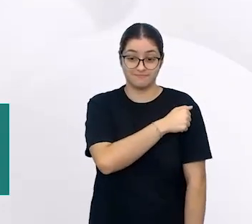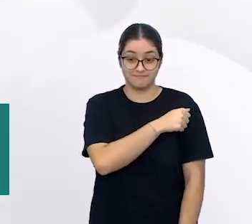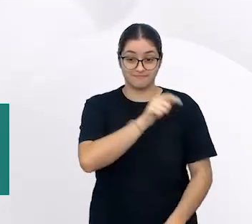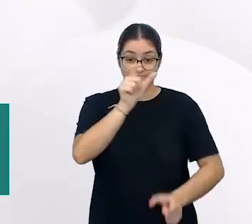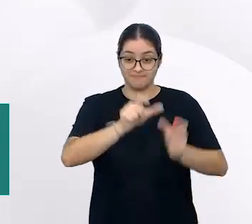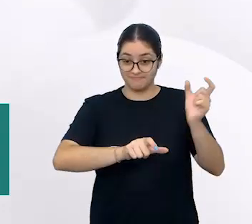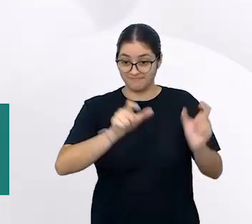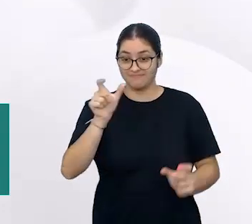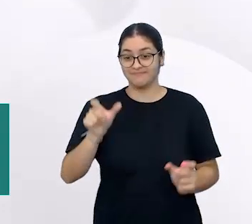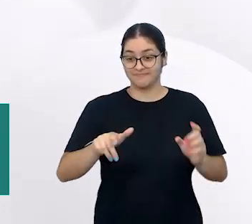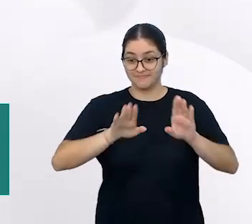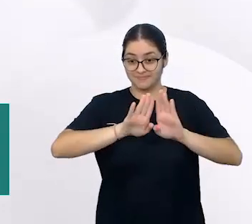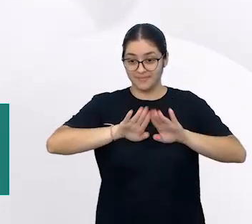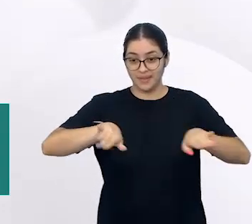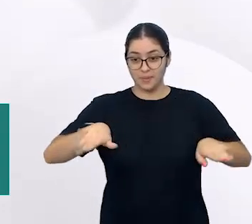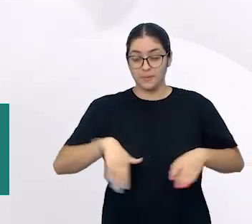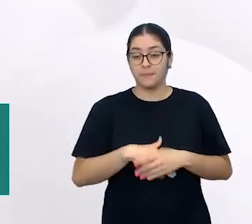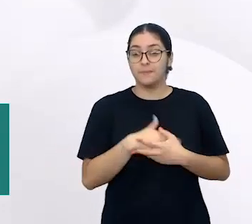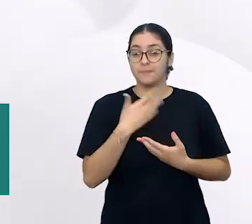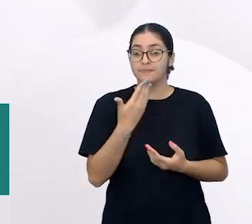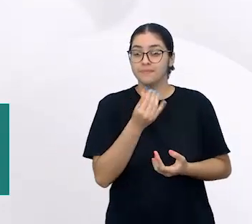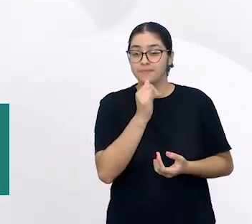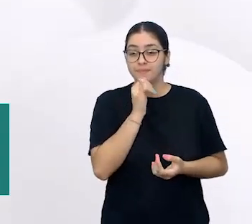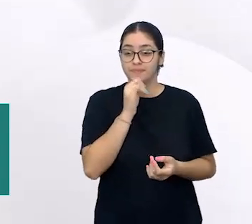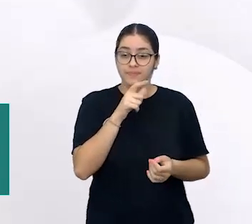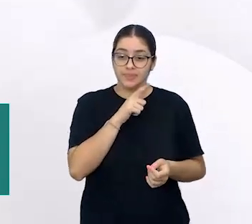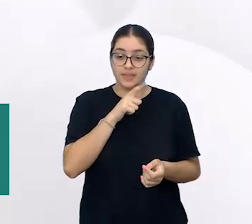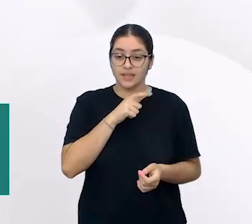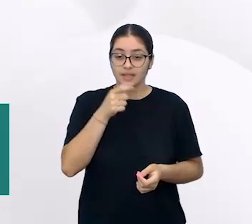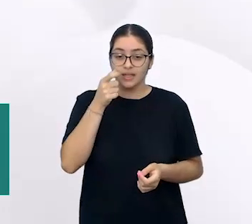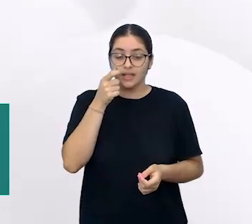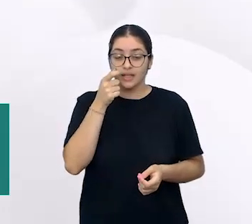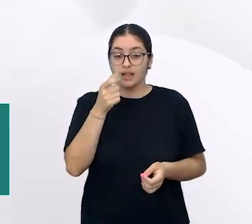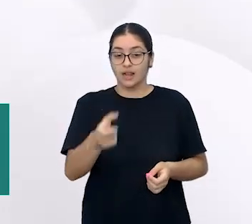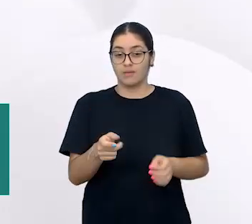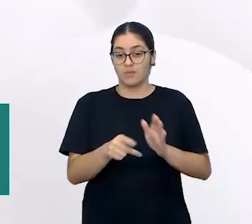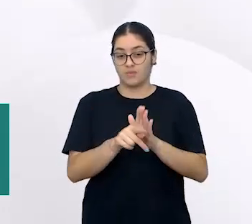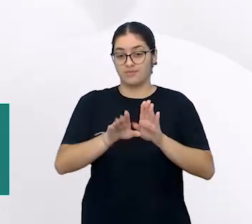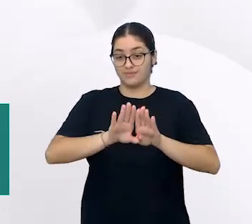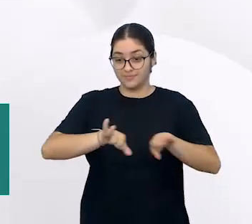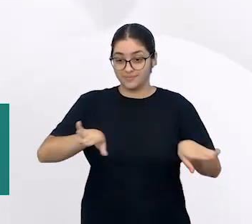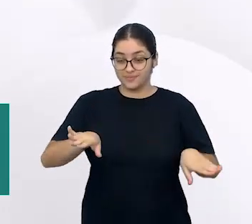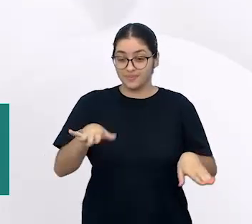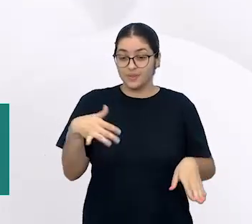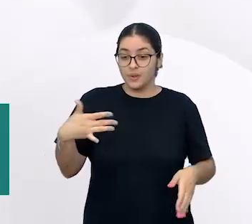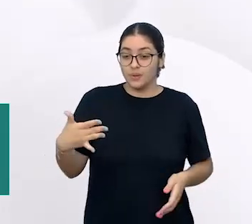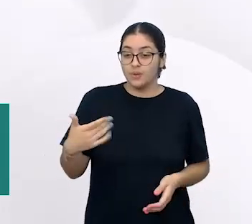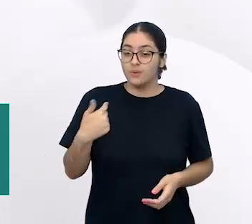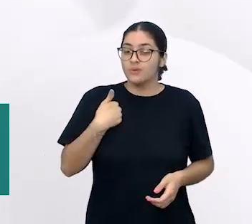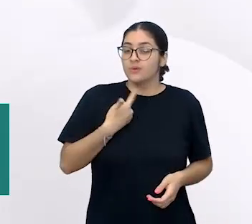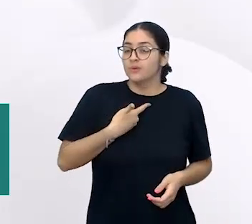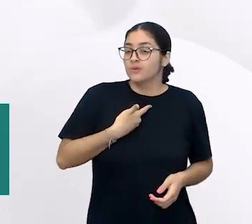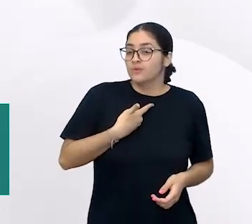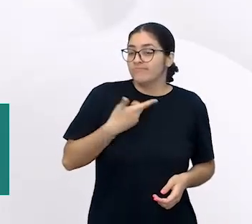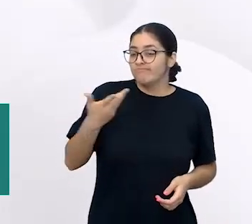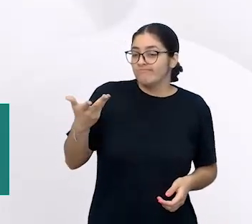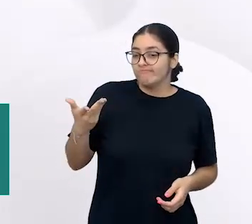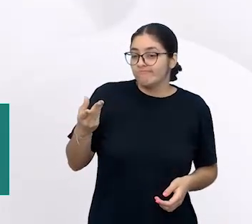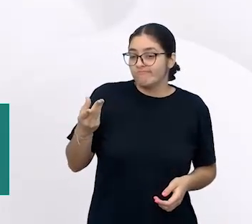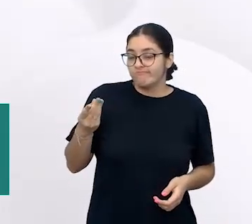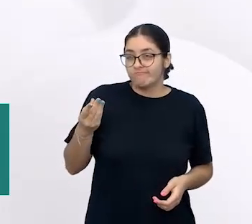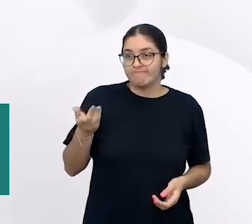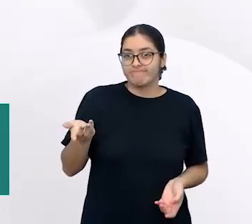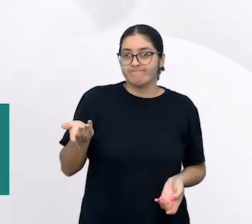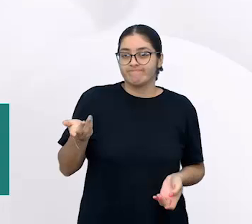experiências respondem aos interesses das nossas crianças. Então, quando a gente está olhando para